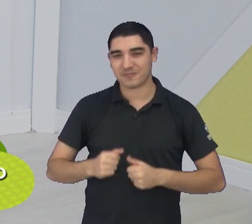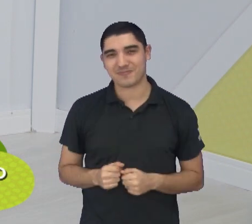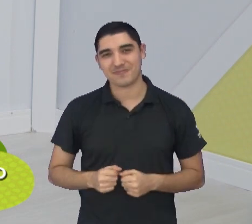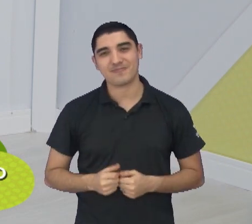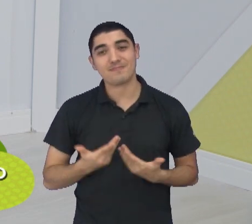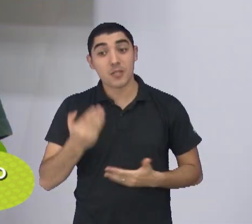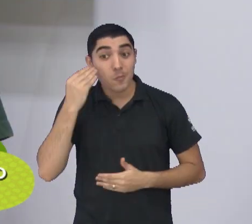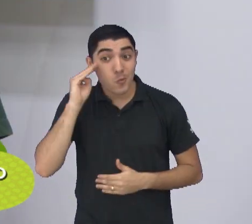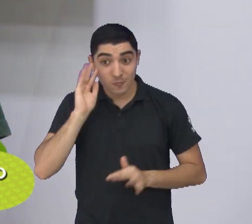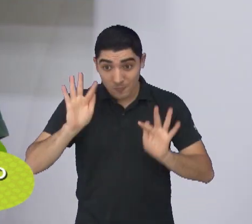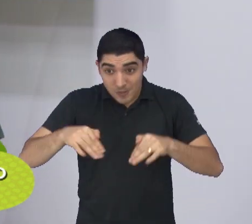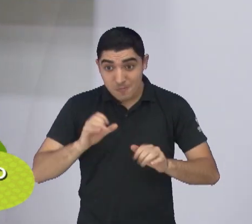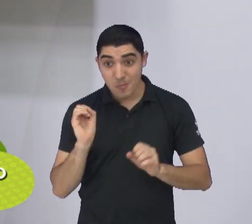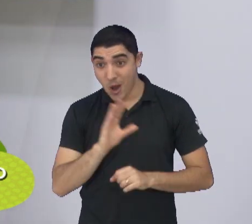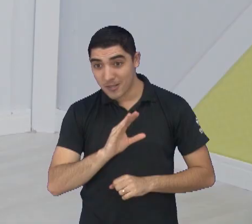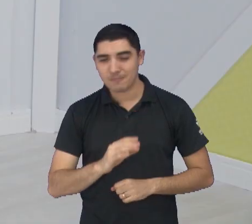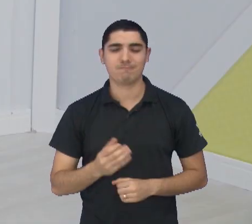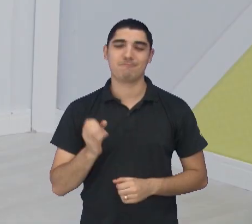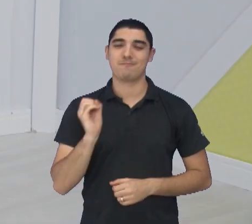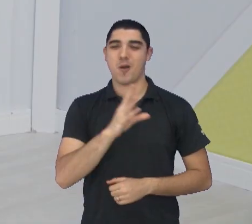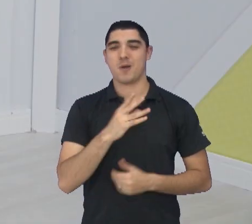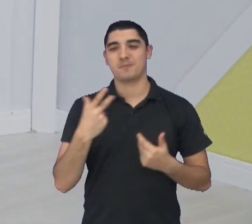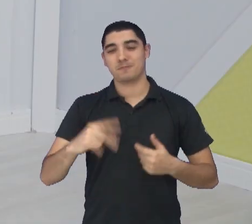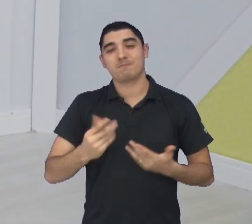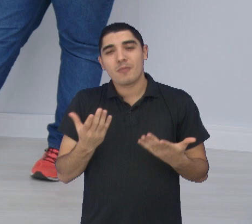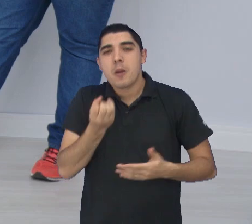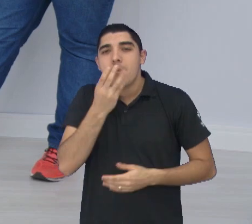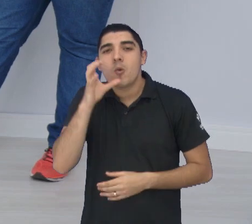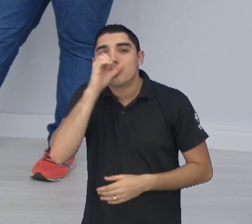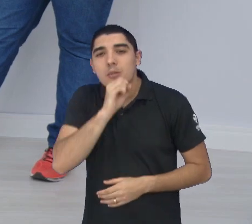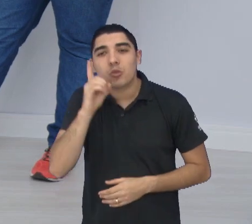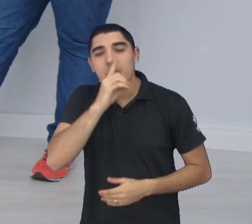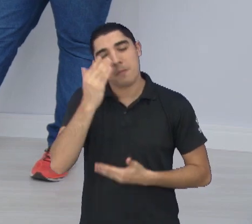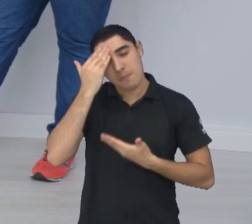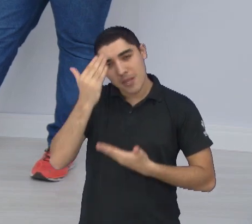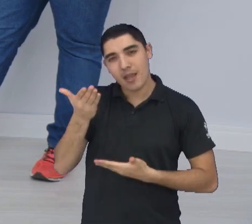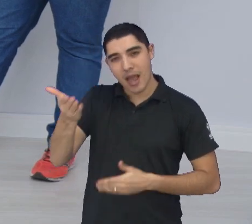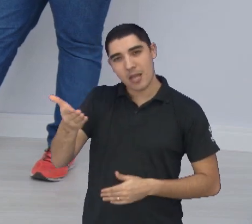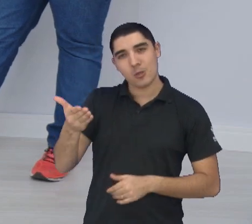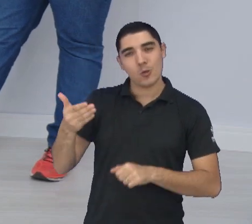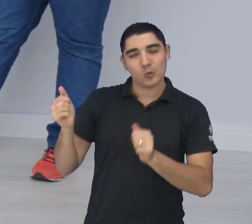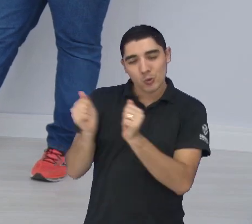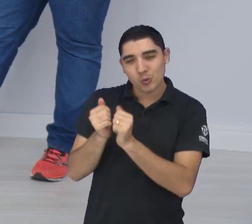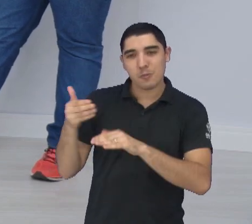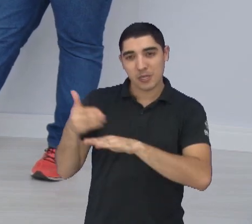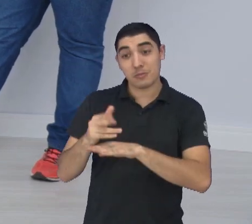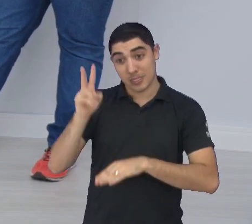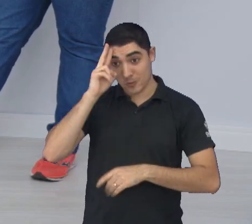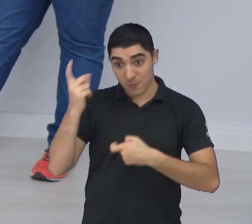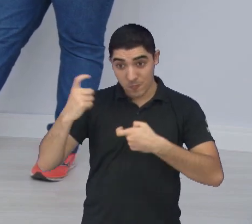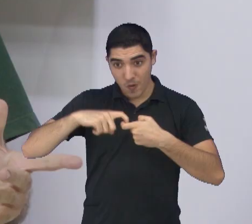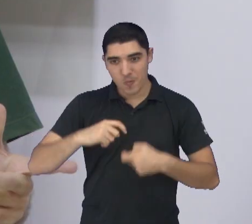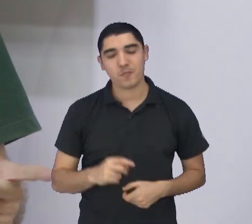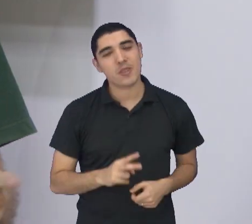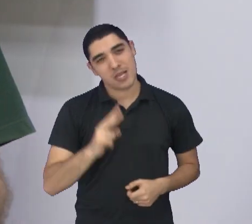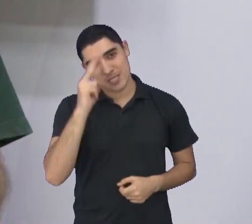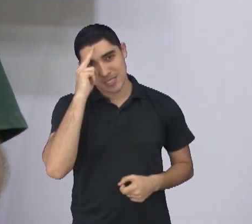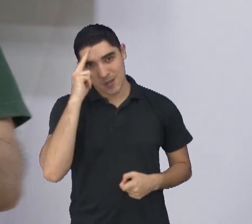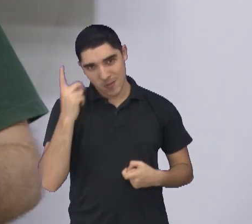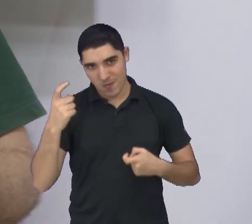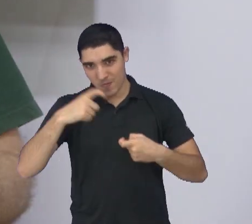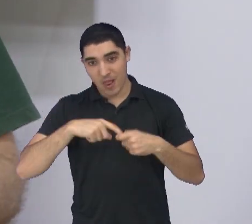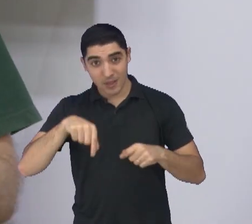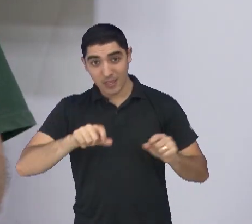Brunão, vamos embora? Vamos embora. Então tá bom. Ótimo final de semana para você, obrigado mais uma vez pela sua companhia, segunda estaremos de volta. Segunda estaremos aqui,